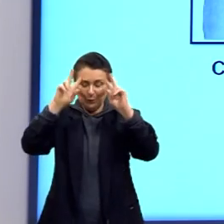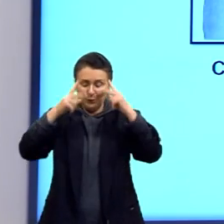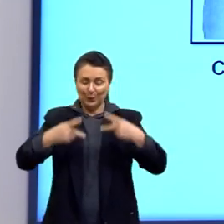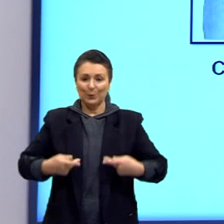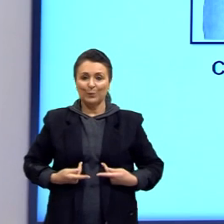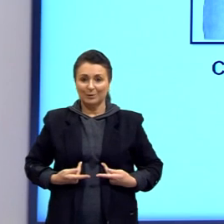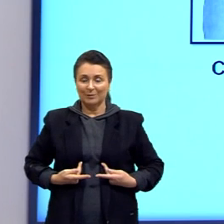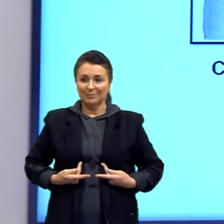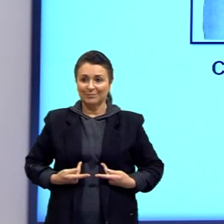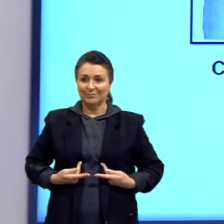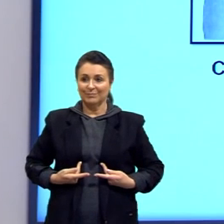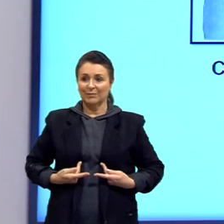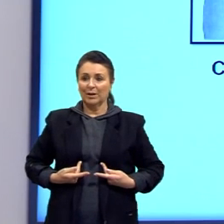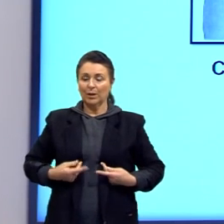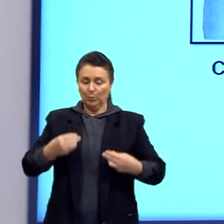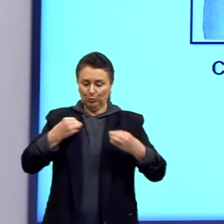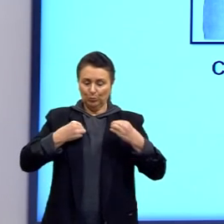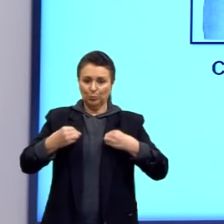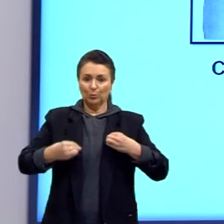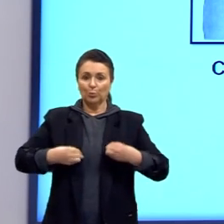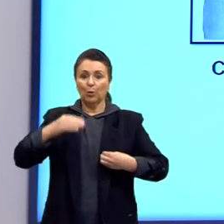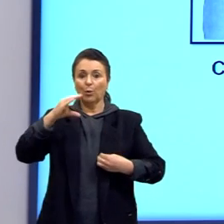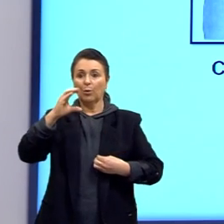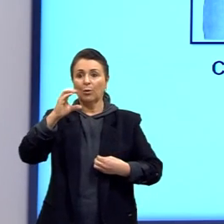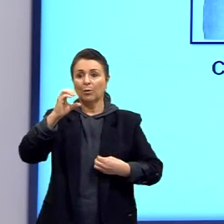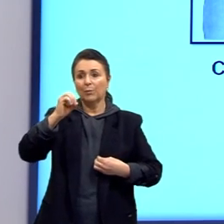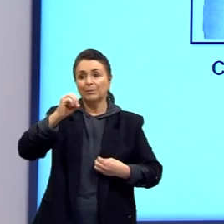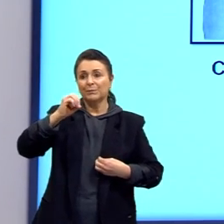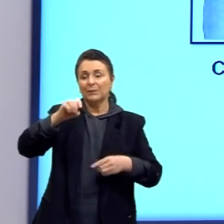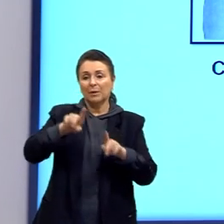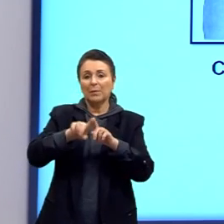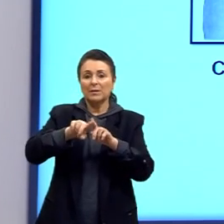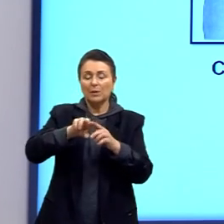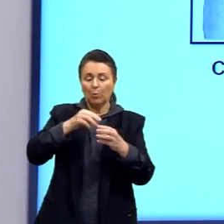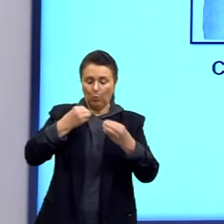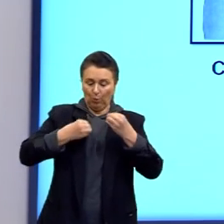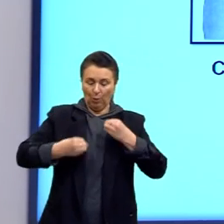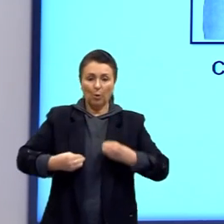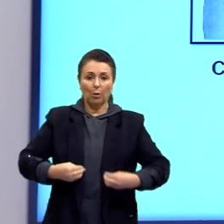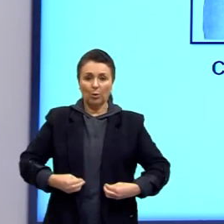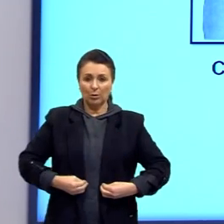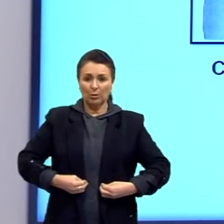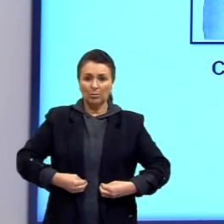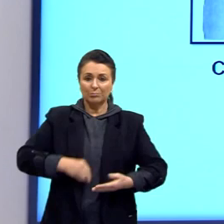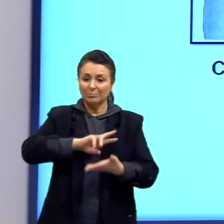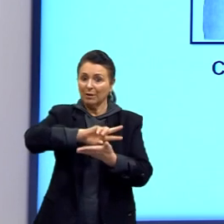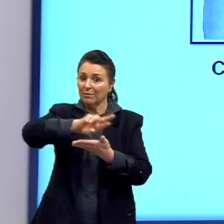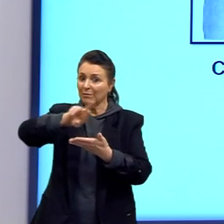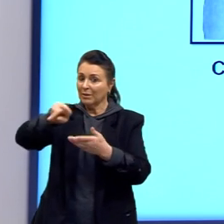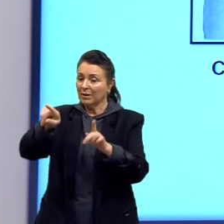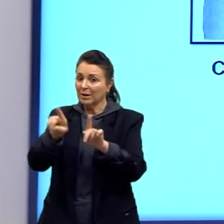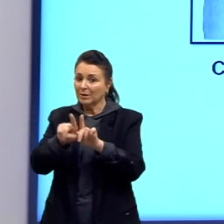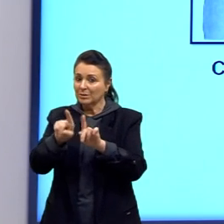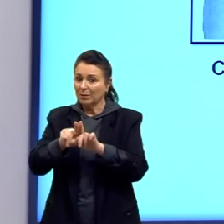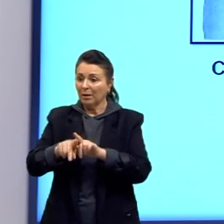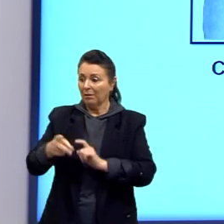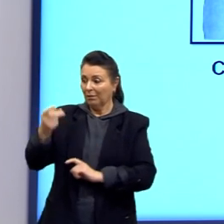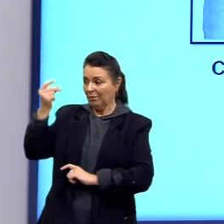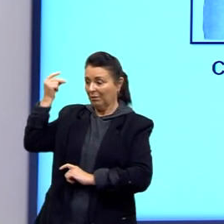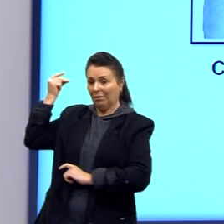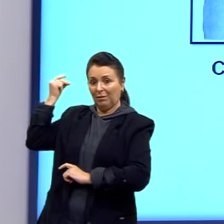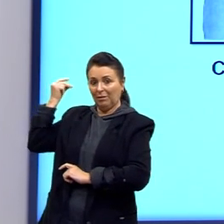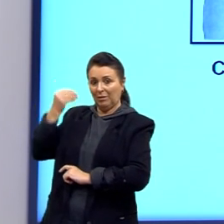Órgãos vestigiais, então, o cox, por exemplo, nos seres humanos, que é um vestígio de cauda ancestral na nossa ancestralidade.